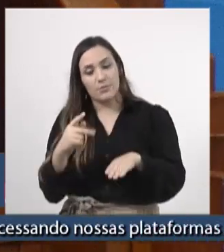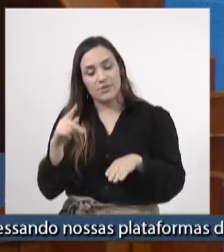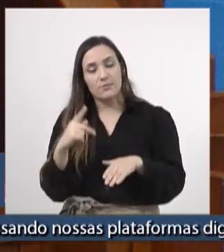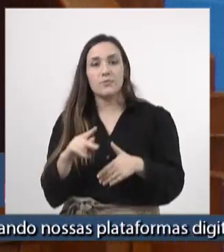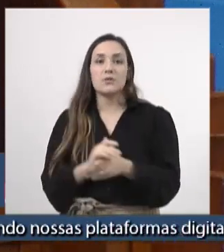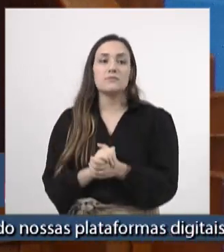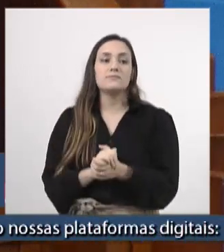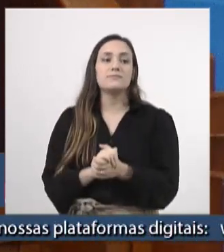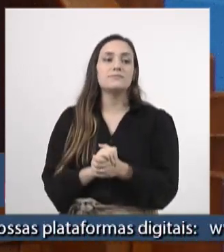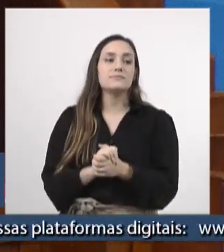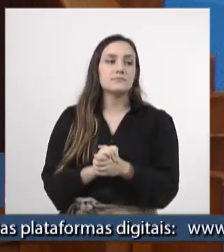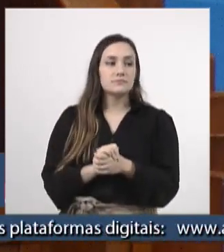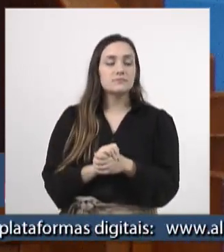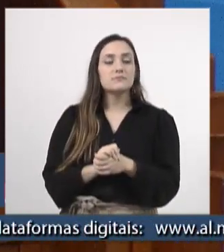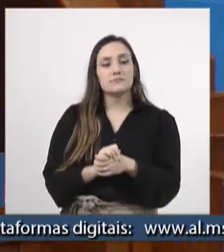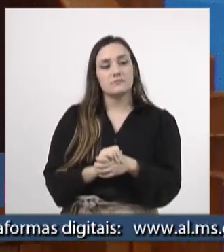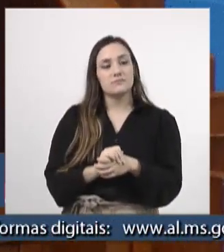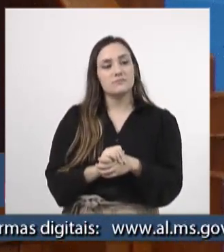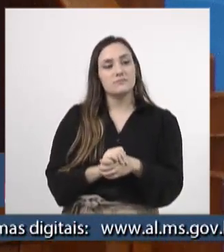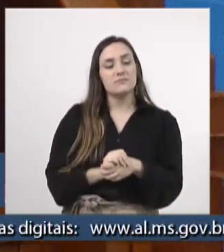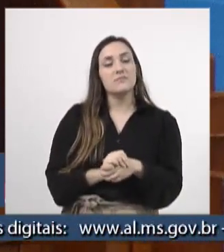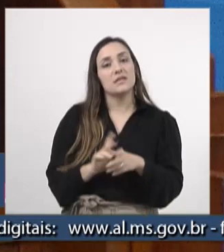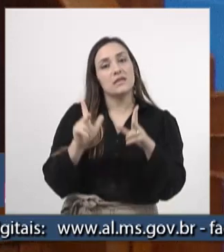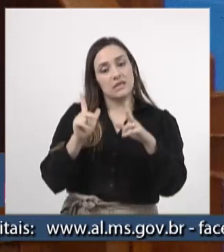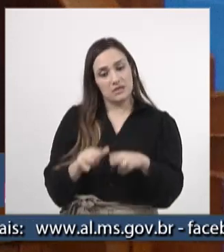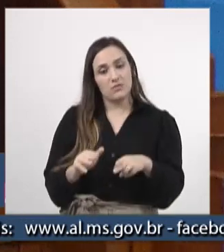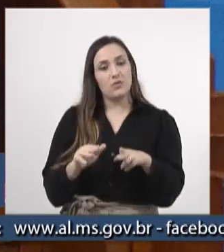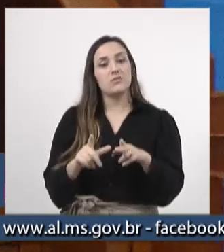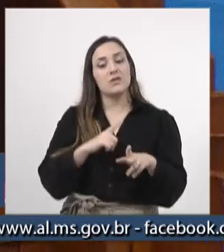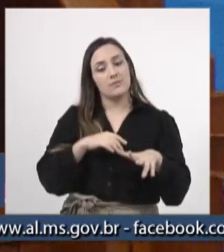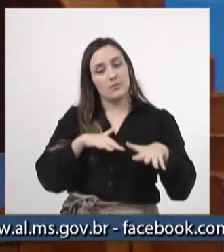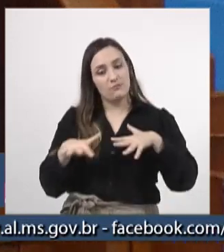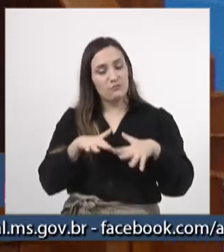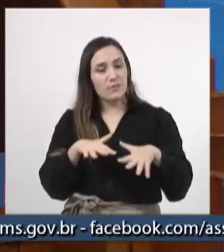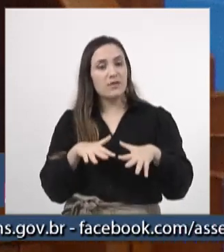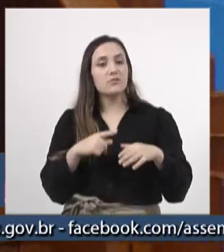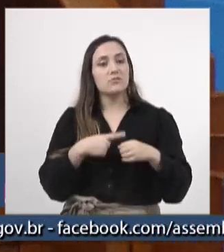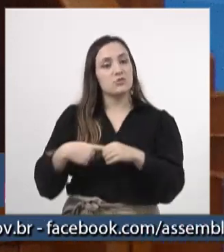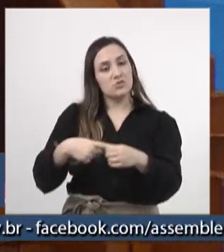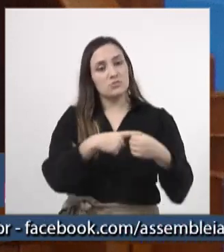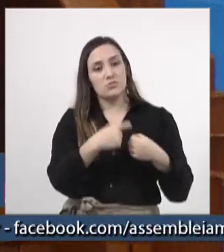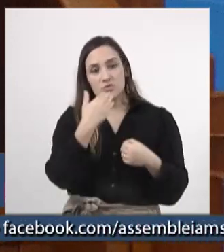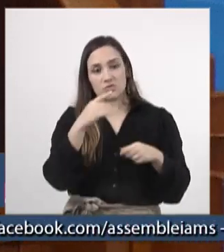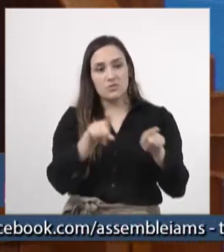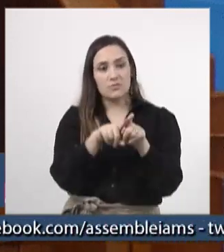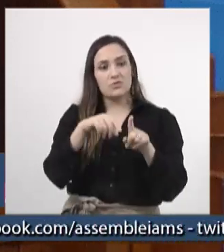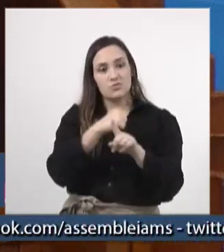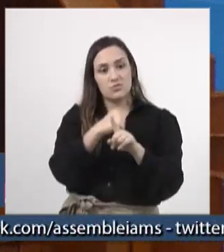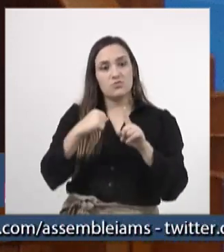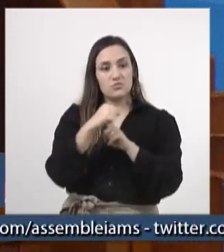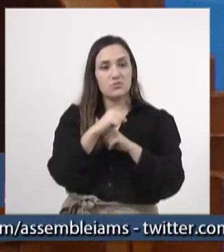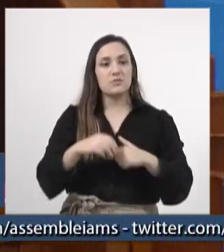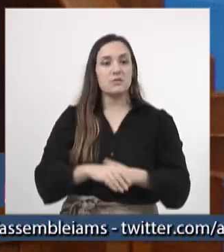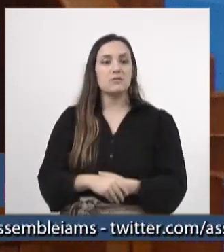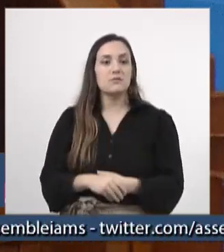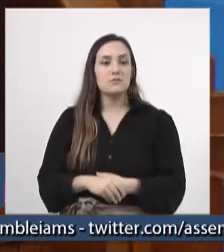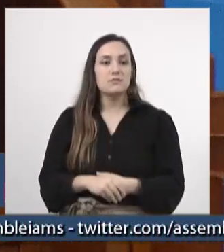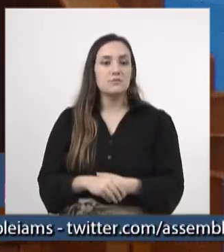Oeste em andamento na agência, conforme a imobilização dos municípios envolvidos e da sociedade civil interessada.